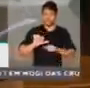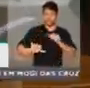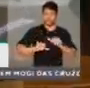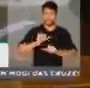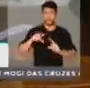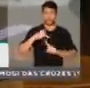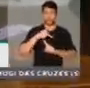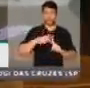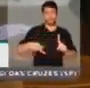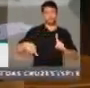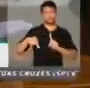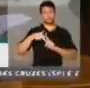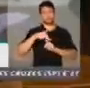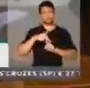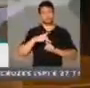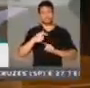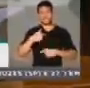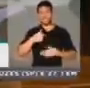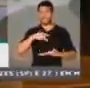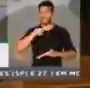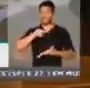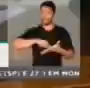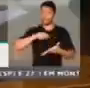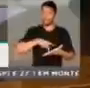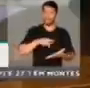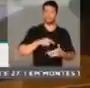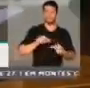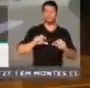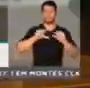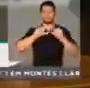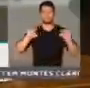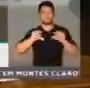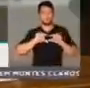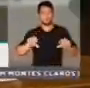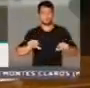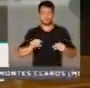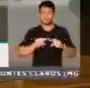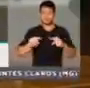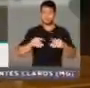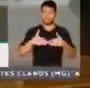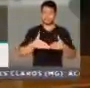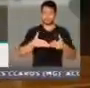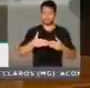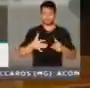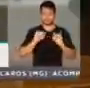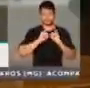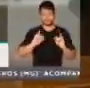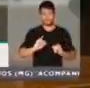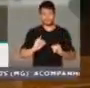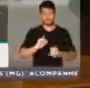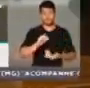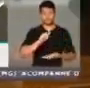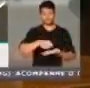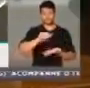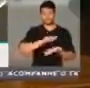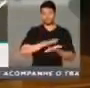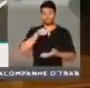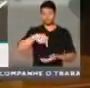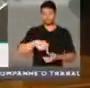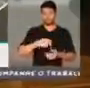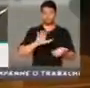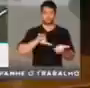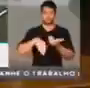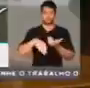Previdência. Por causa do tempo eu vou ler só alguns trechos, mas eu requeiro desde já que o folheto conste nos anais dessa casa.